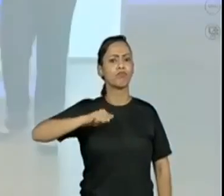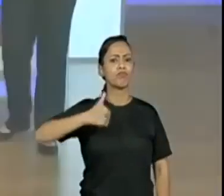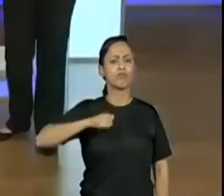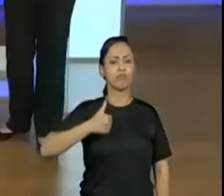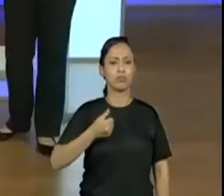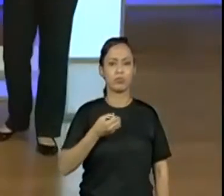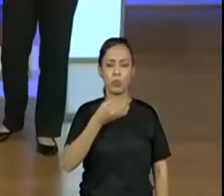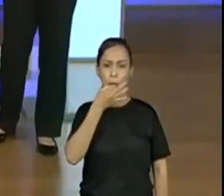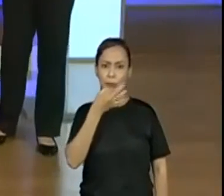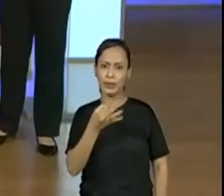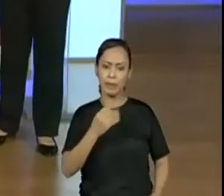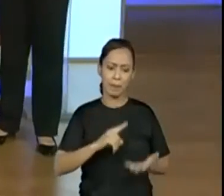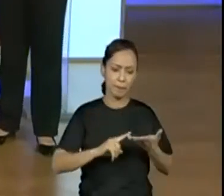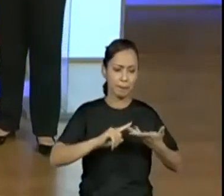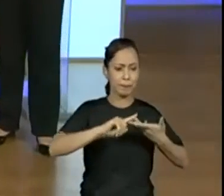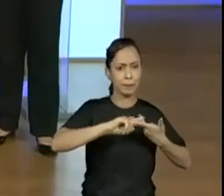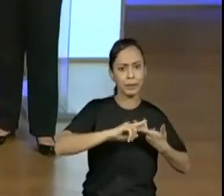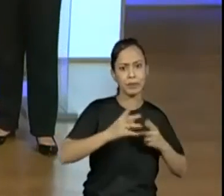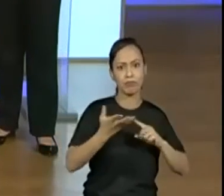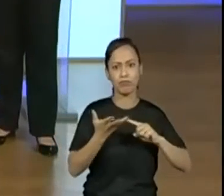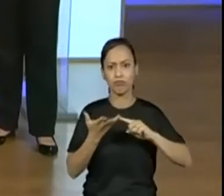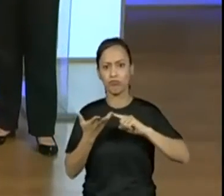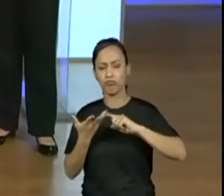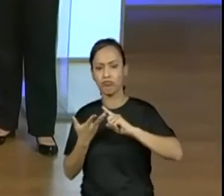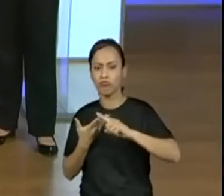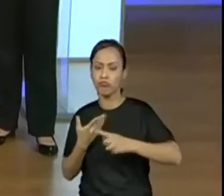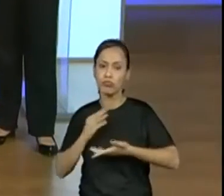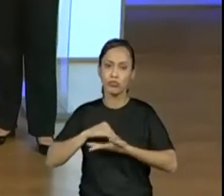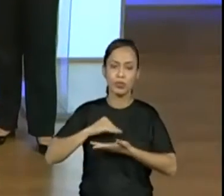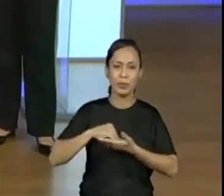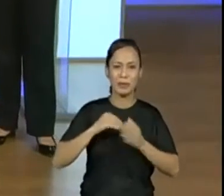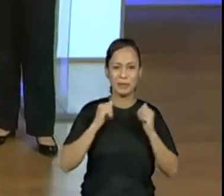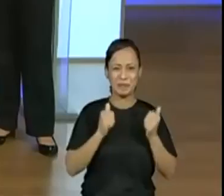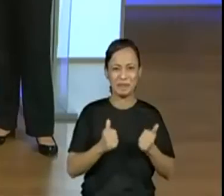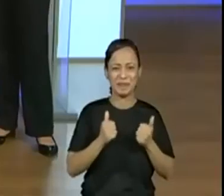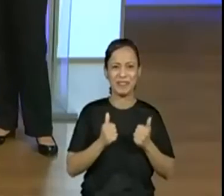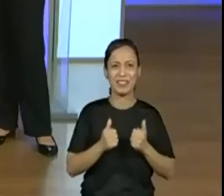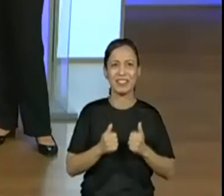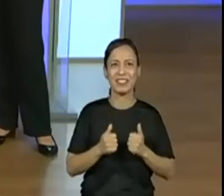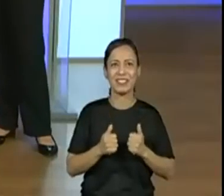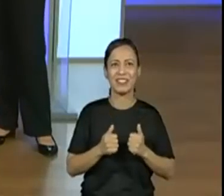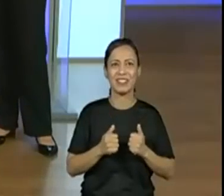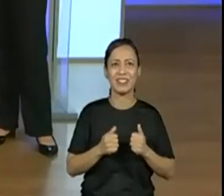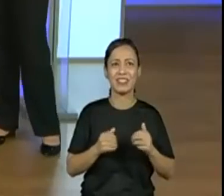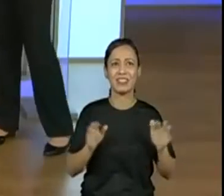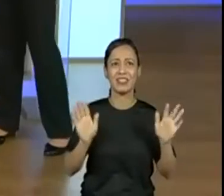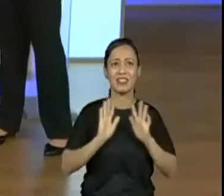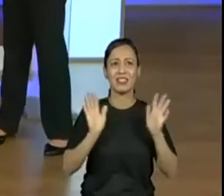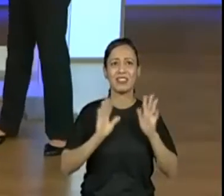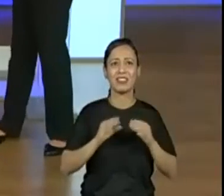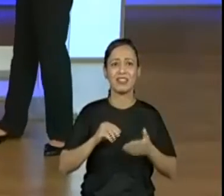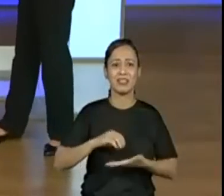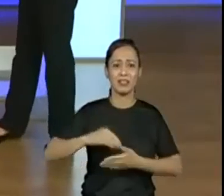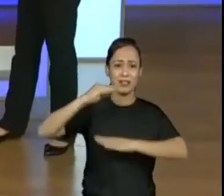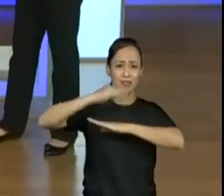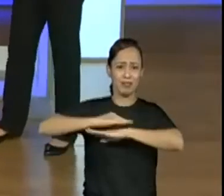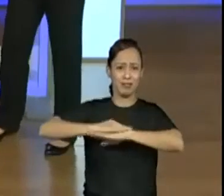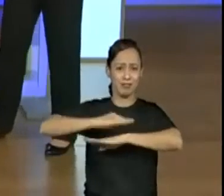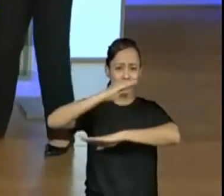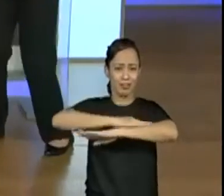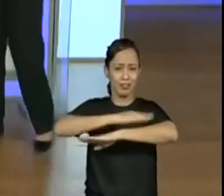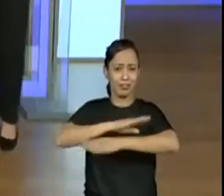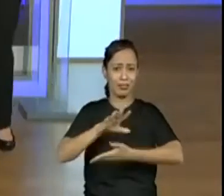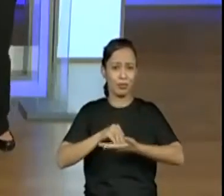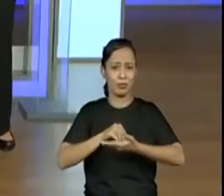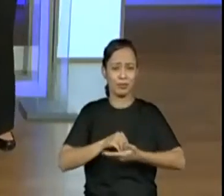considerações, fazer os seus elogios. Esse é o meio adequado, ok? A gente podia se despedir progenor saltando como sapos